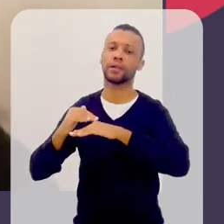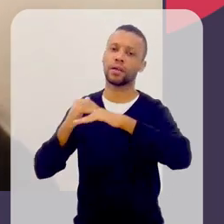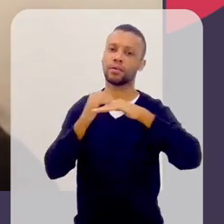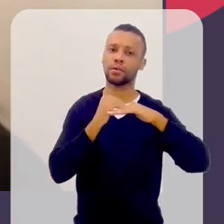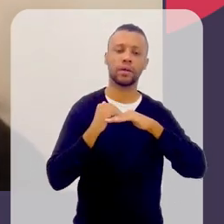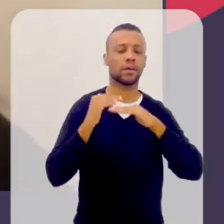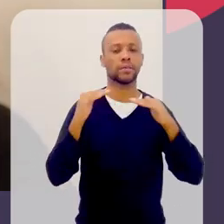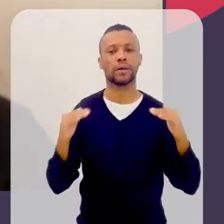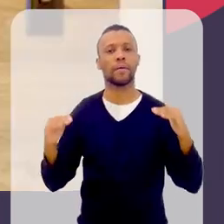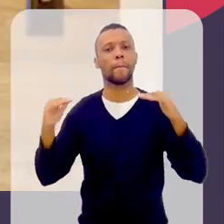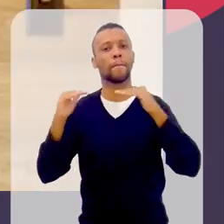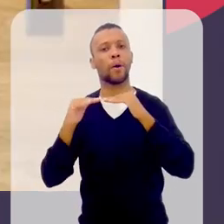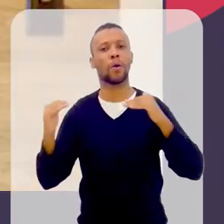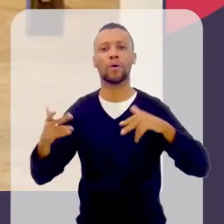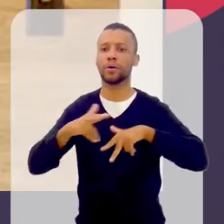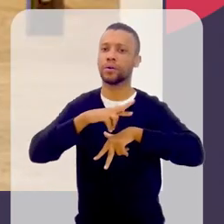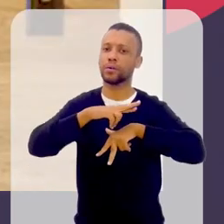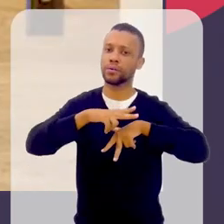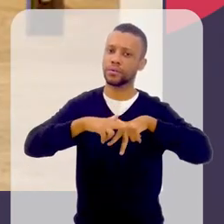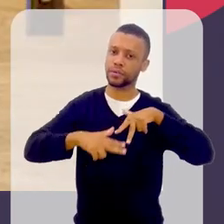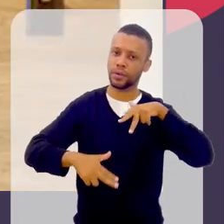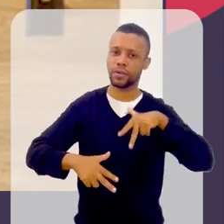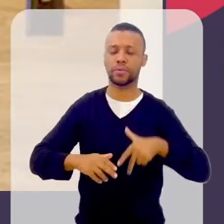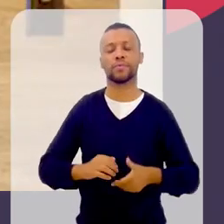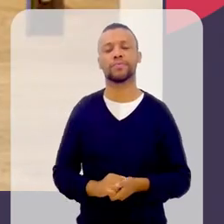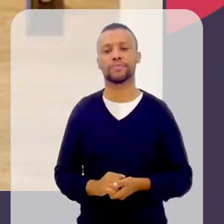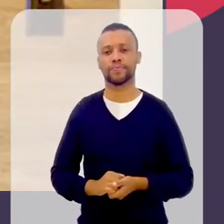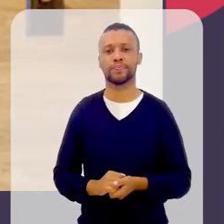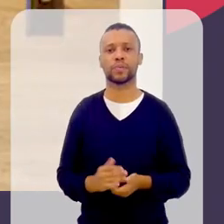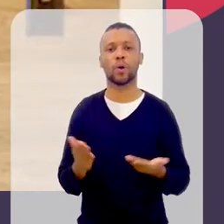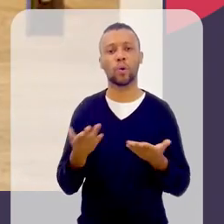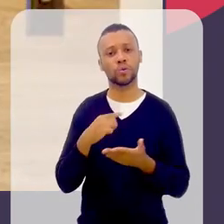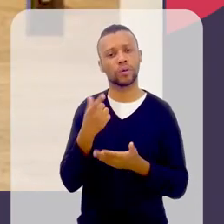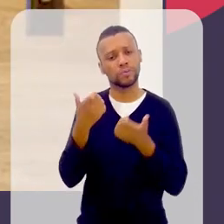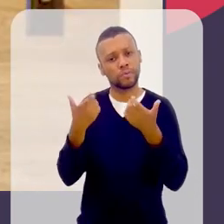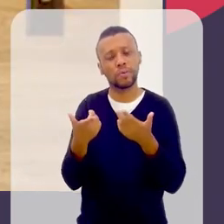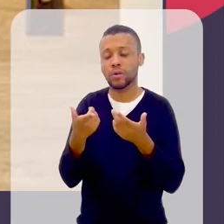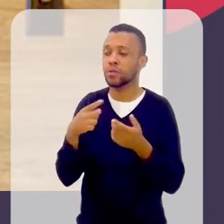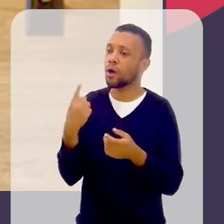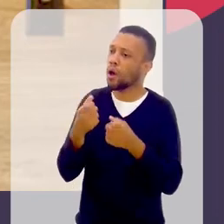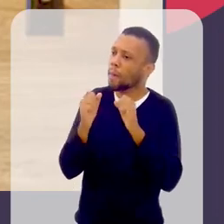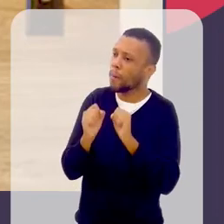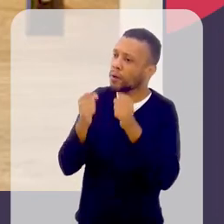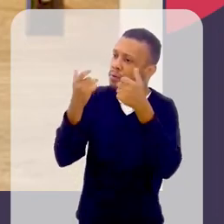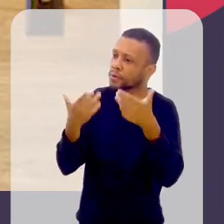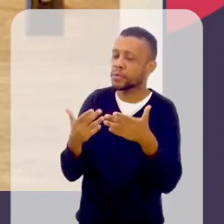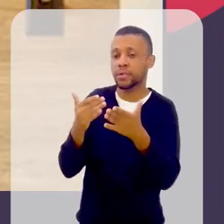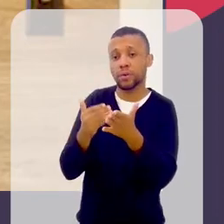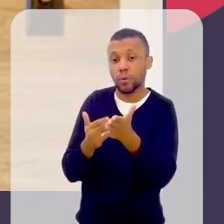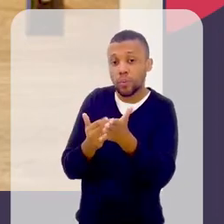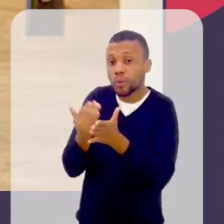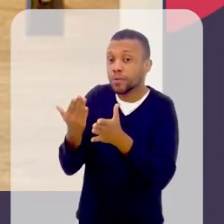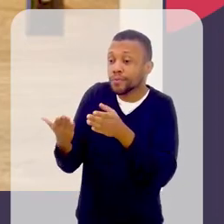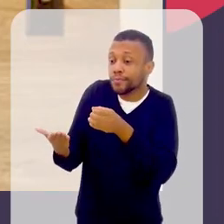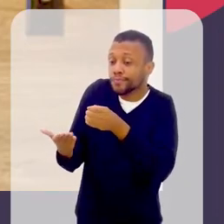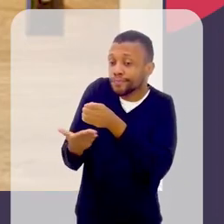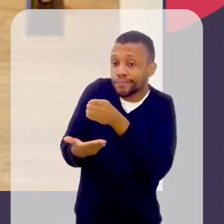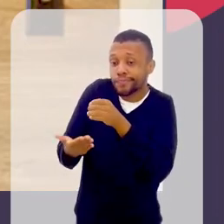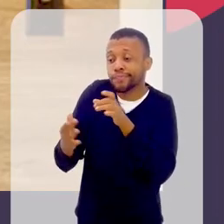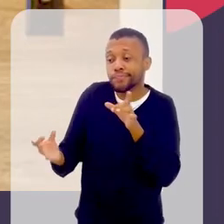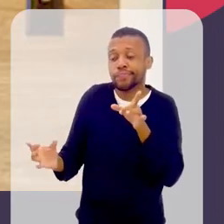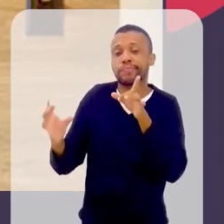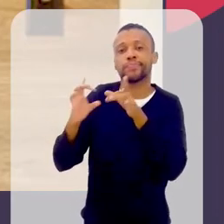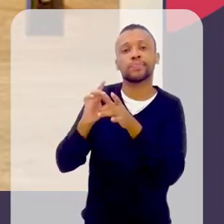equiparação de gêneros. Hoje, a gente fala de gênero, né? No começo do feminismo. pode dizer, então, que veio no bojo da Revolução Francesa?